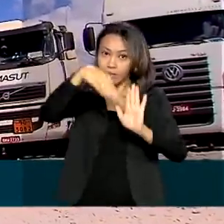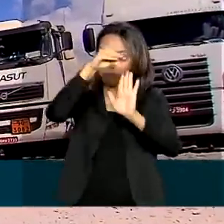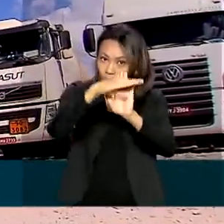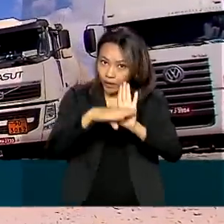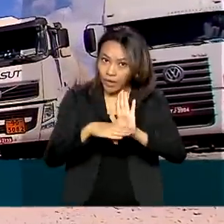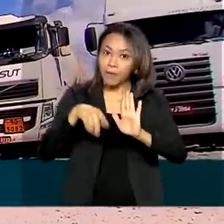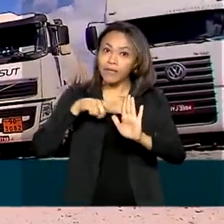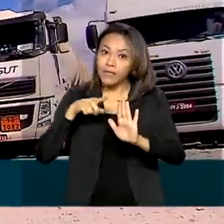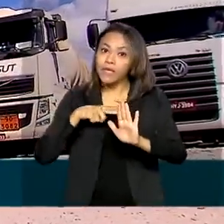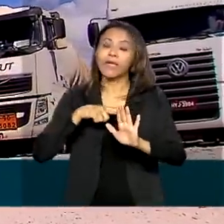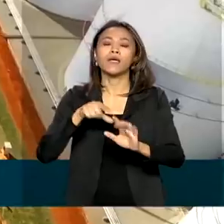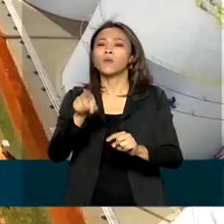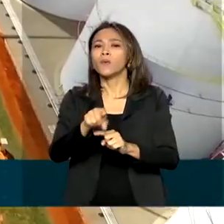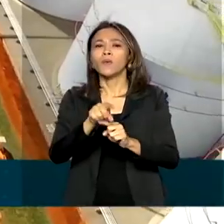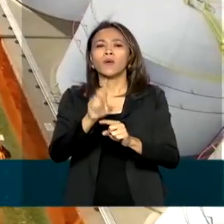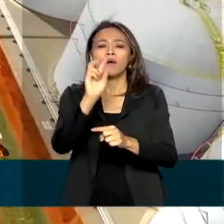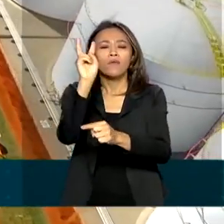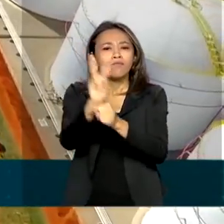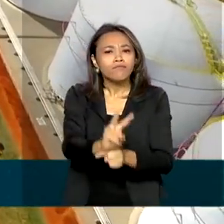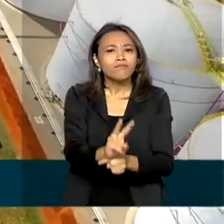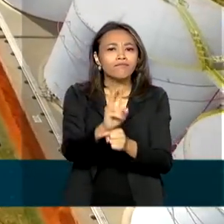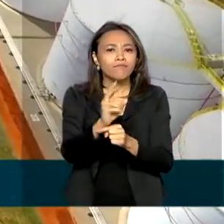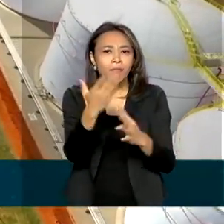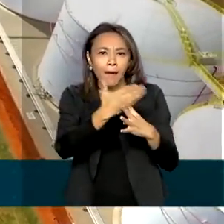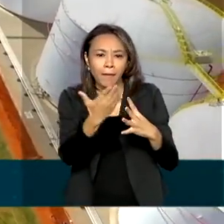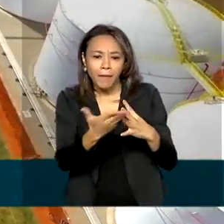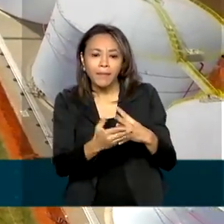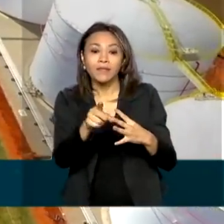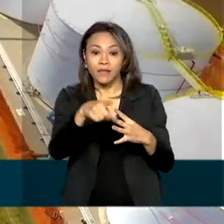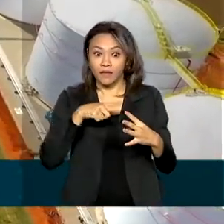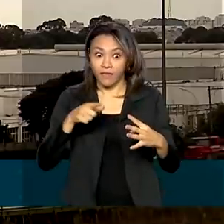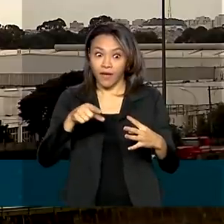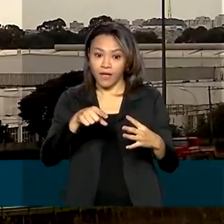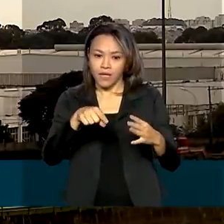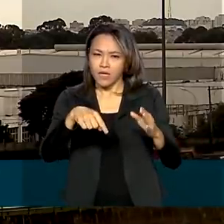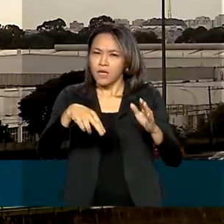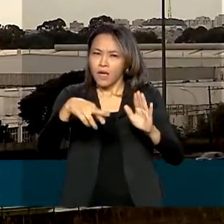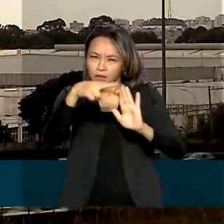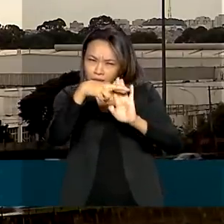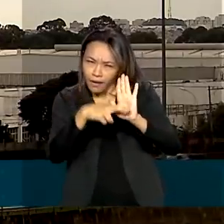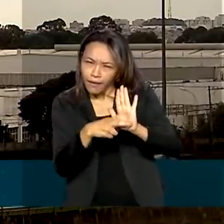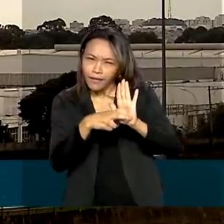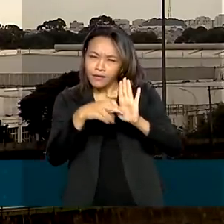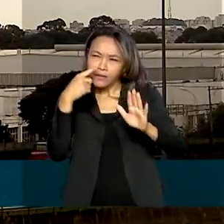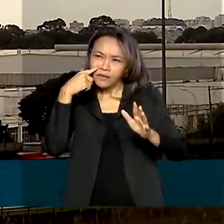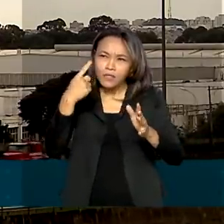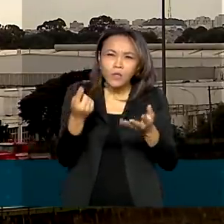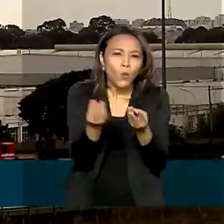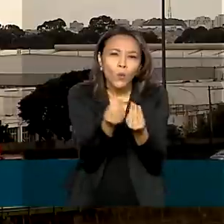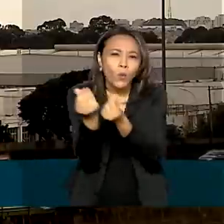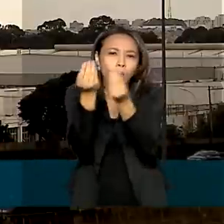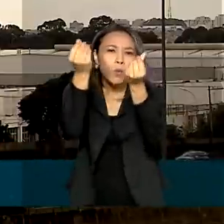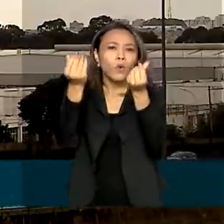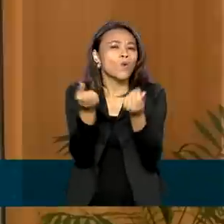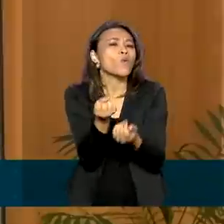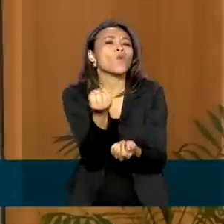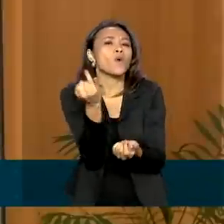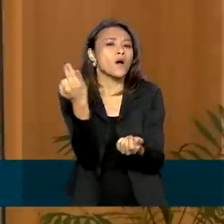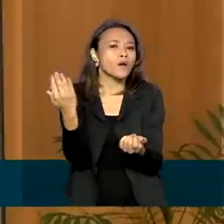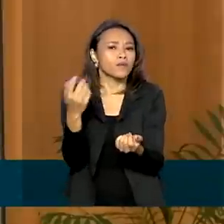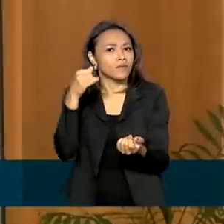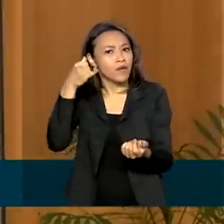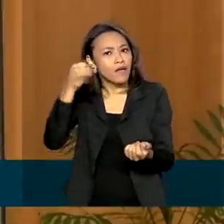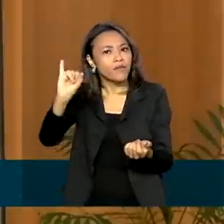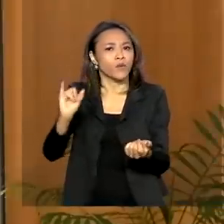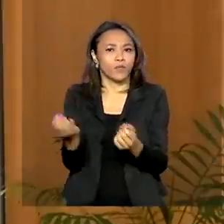o crédito de descarbonização, uma unidade de medida que vai determinar quanto de gás carbônico deixou de ser emitido. O